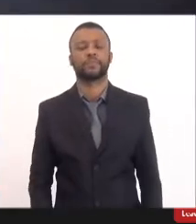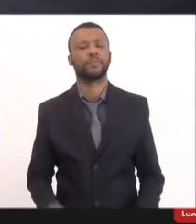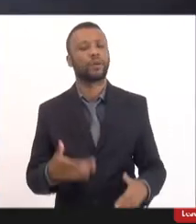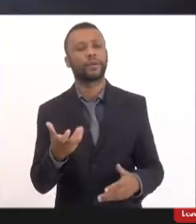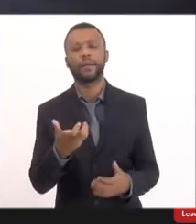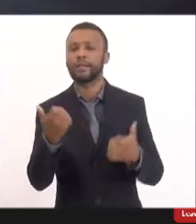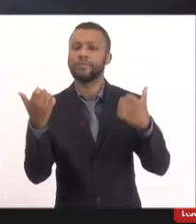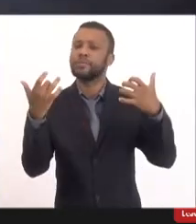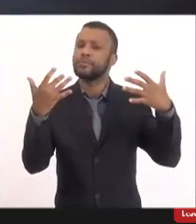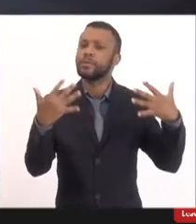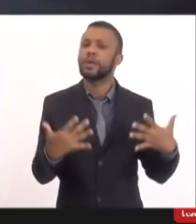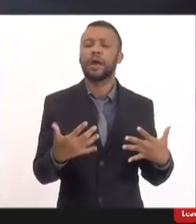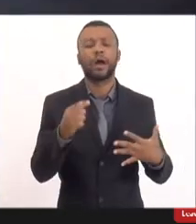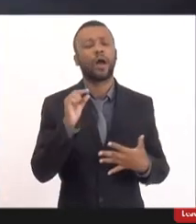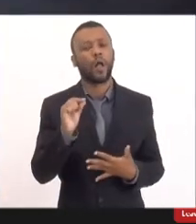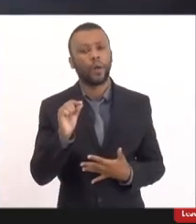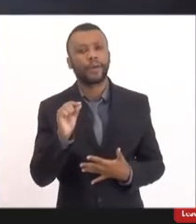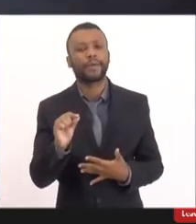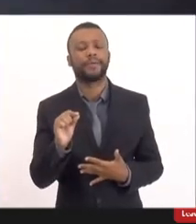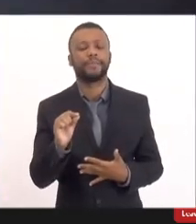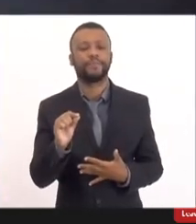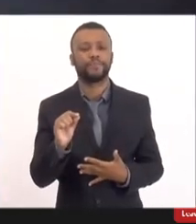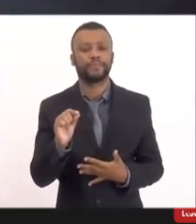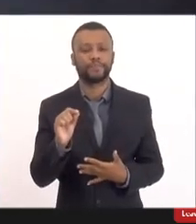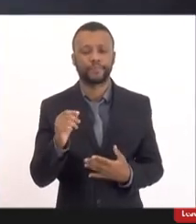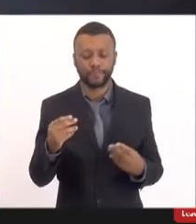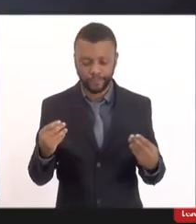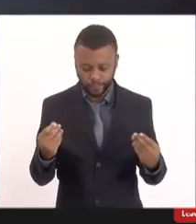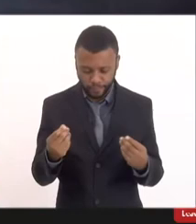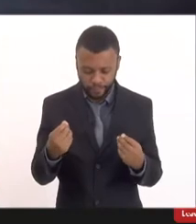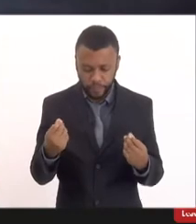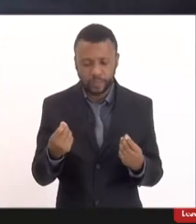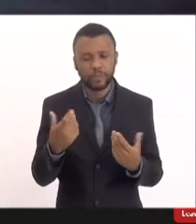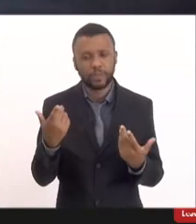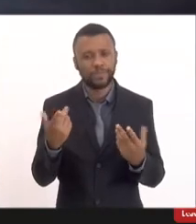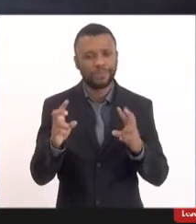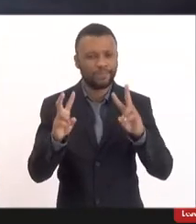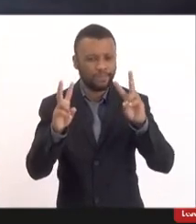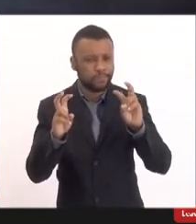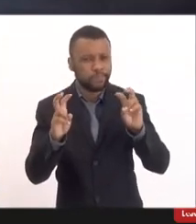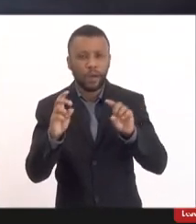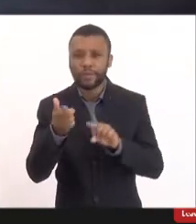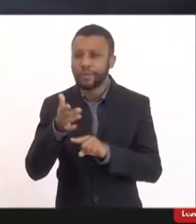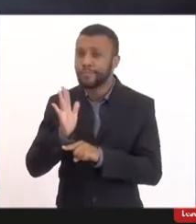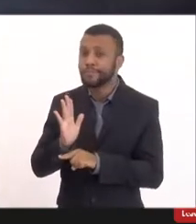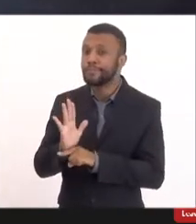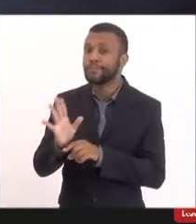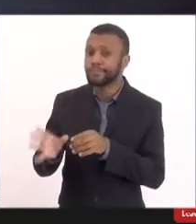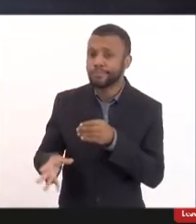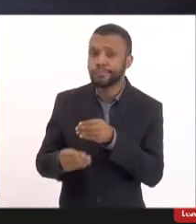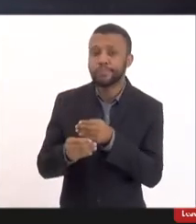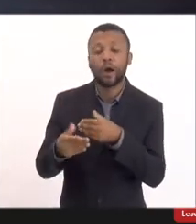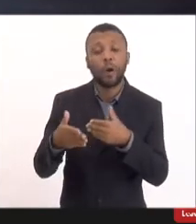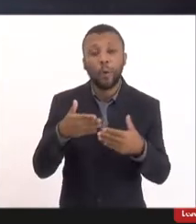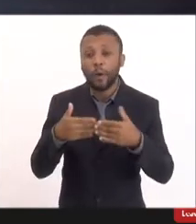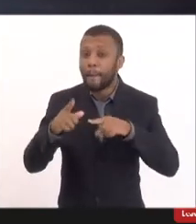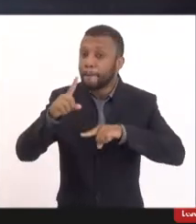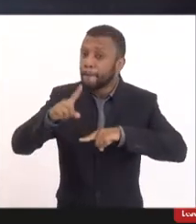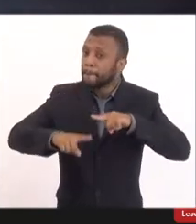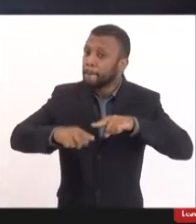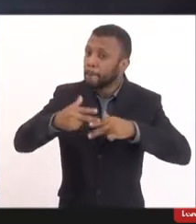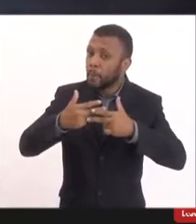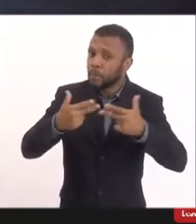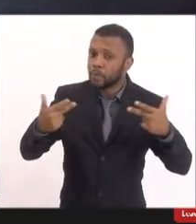que eu quero dizer excelência é que como atítulo de contribuição todo produto de interesse à saúde é